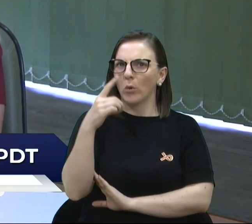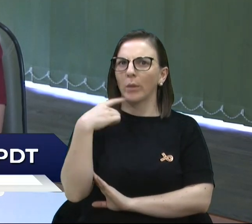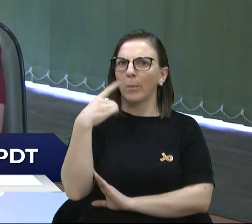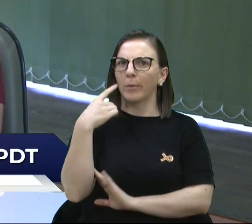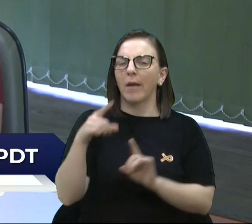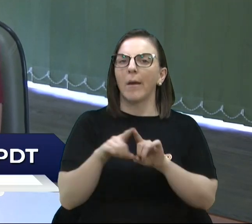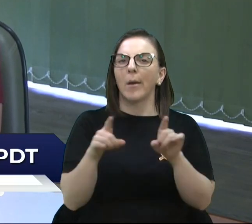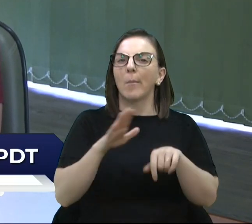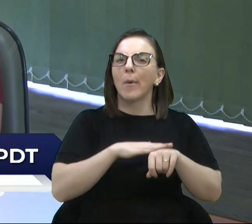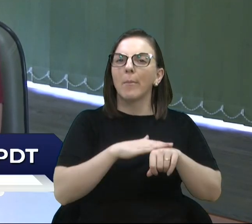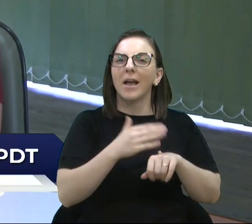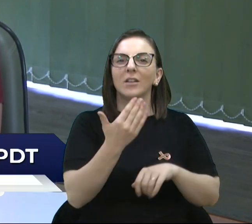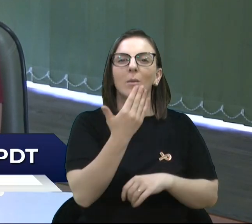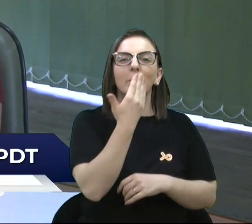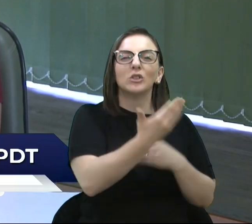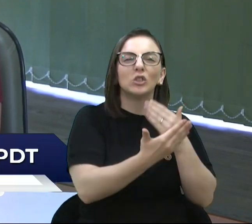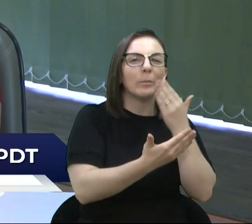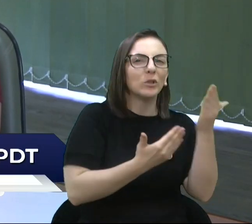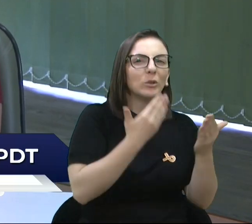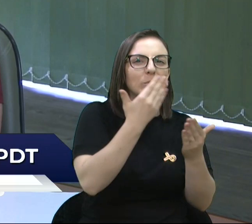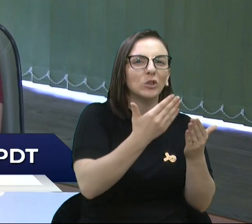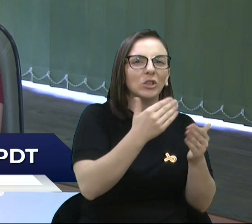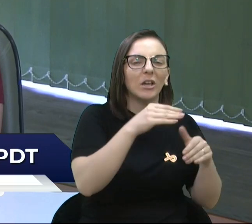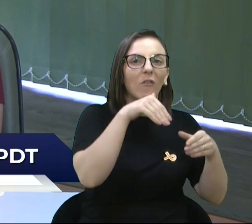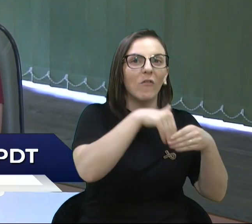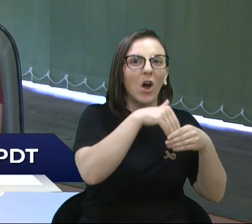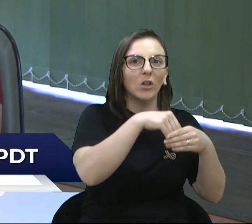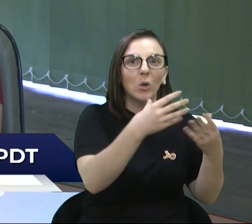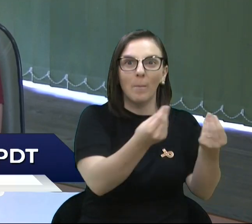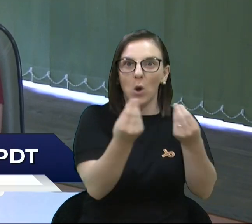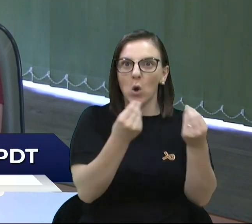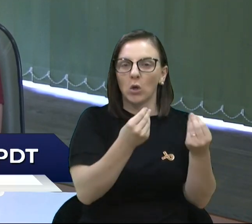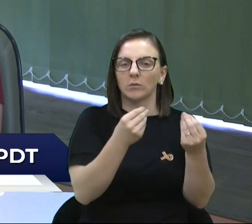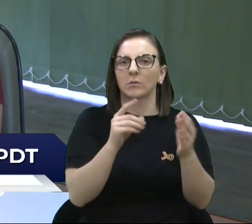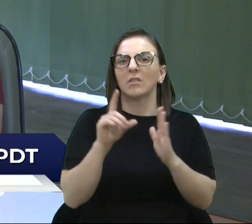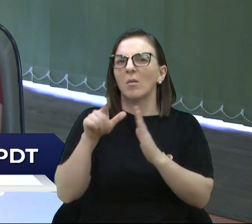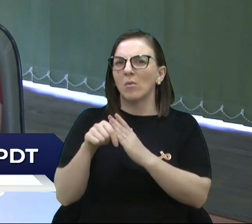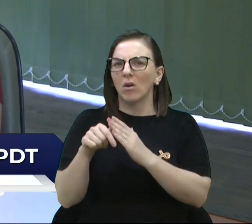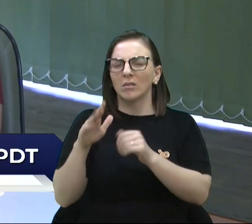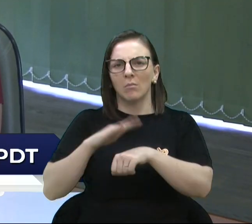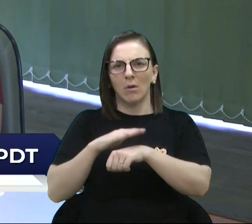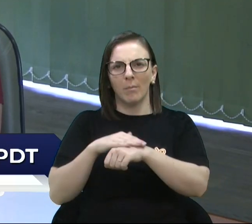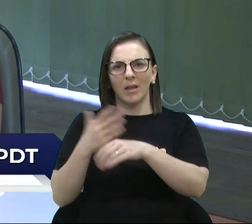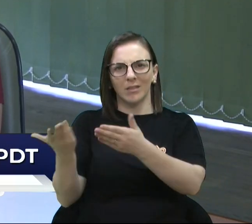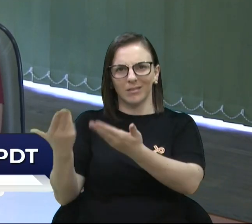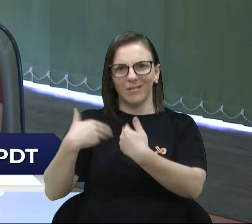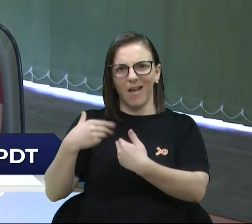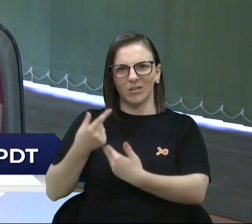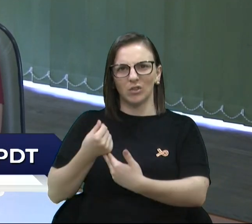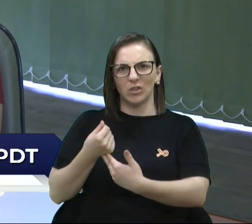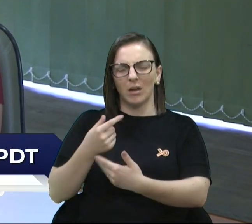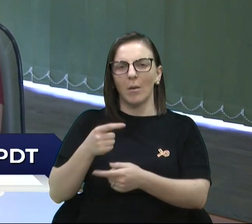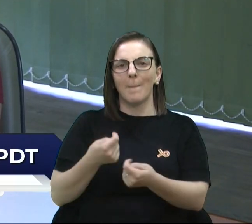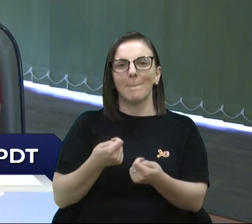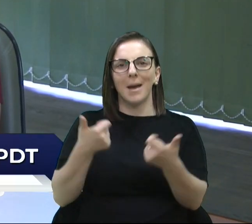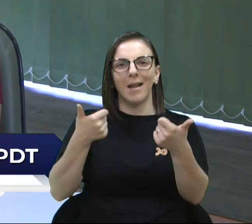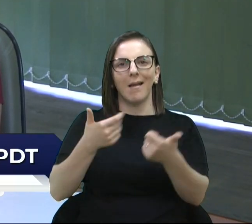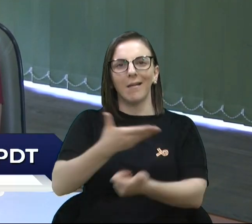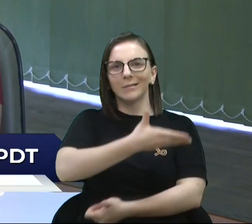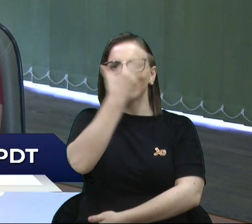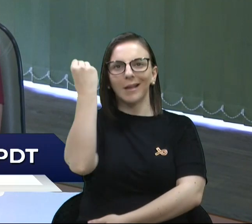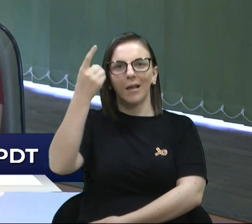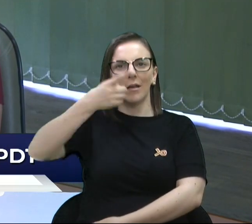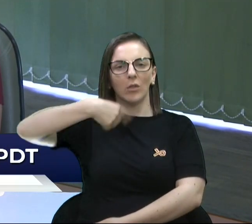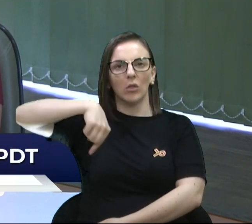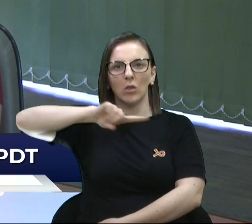bons, mas aí na hora de deixar recurso aqui para o nosso município esquecem da gente. E é uma saída muito importante para a gente ampliar